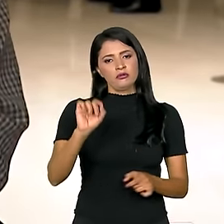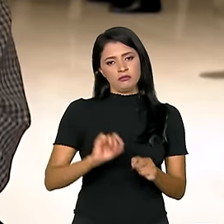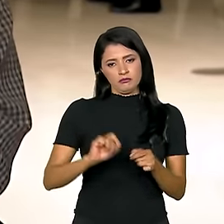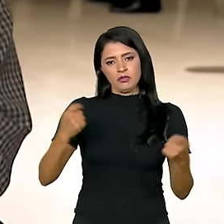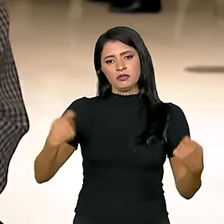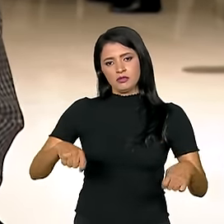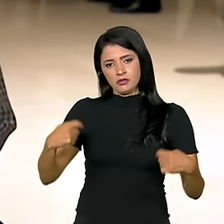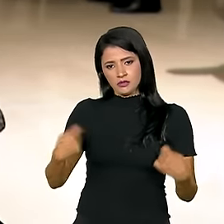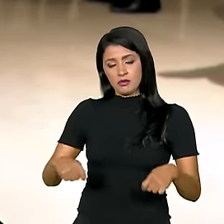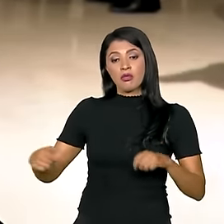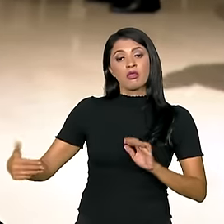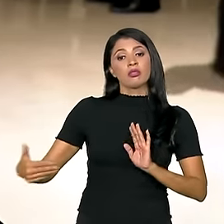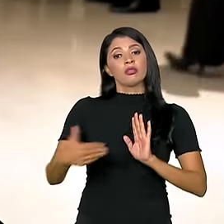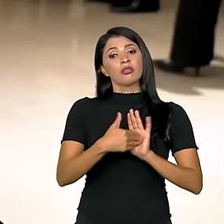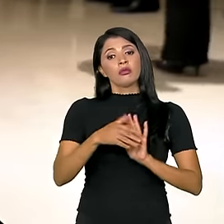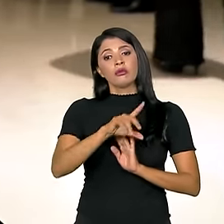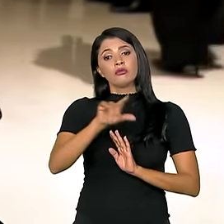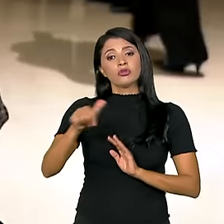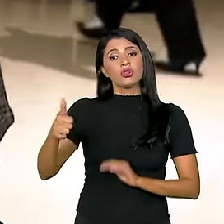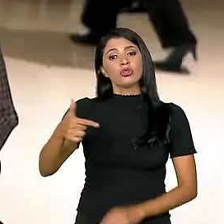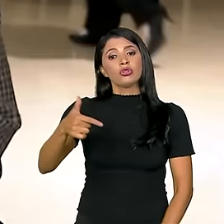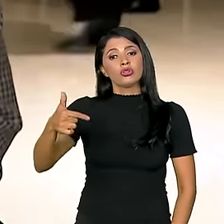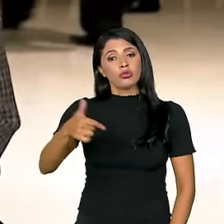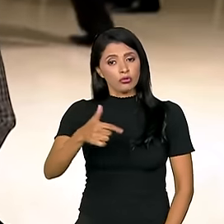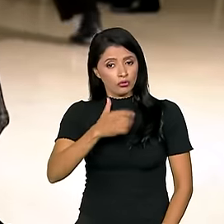até o dia 12.